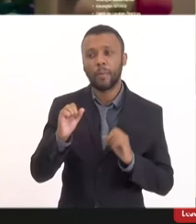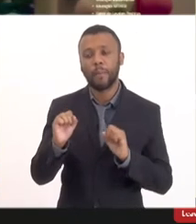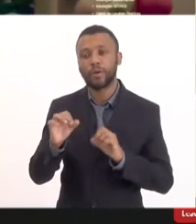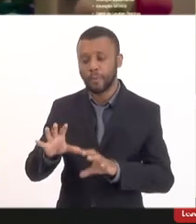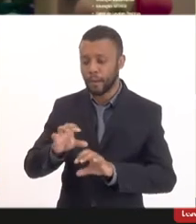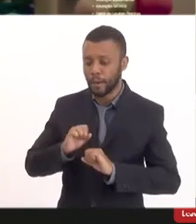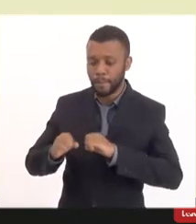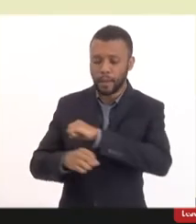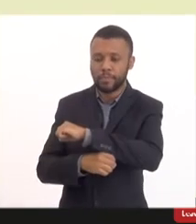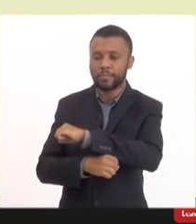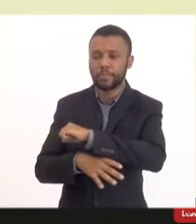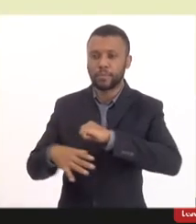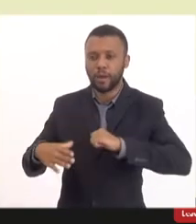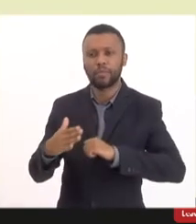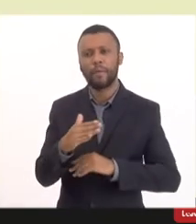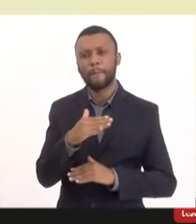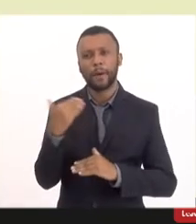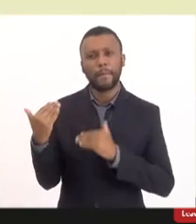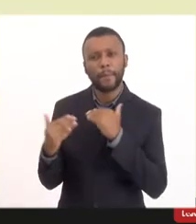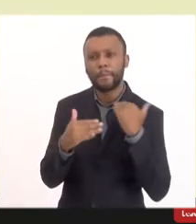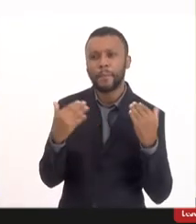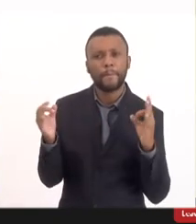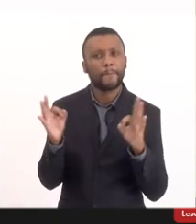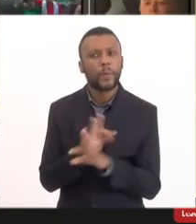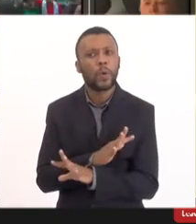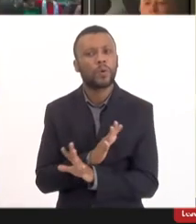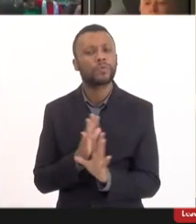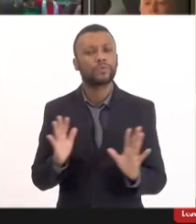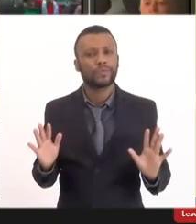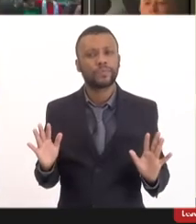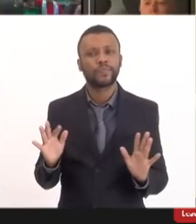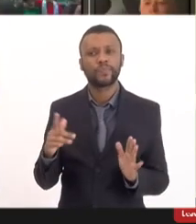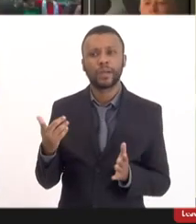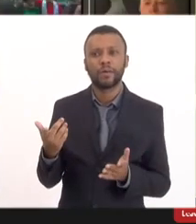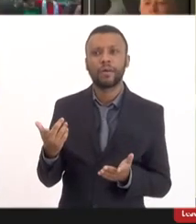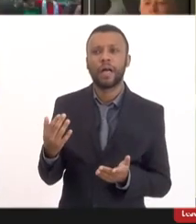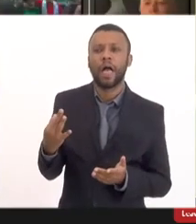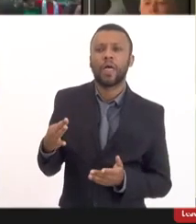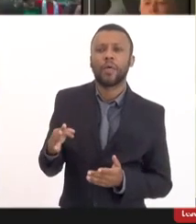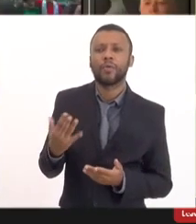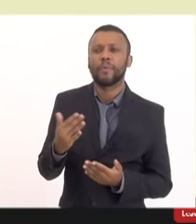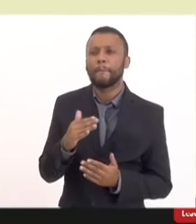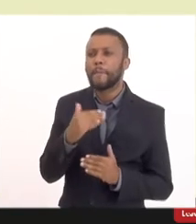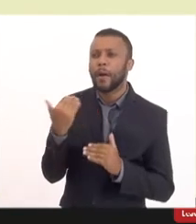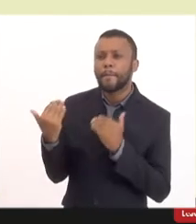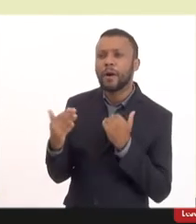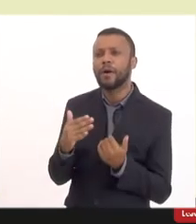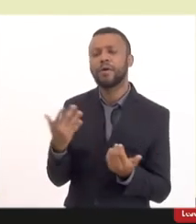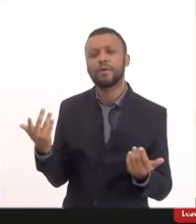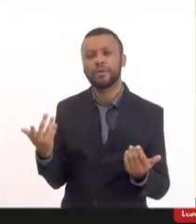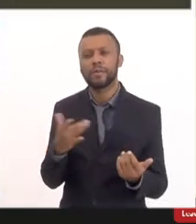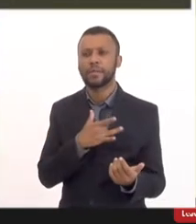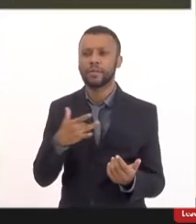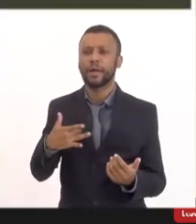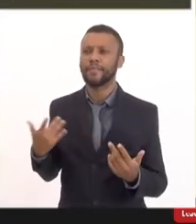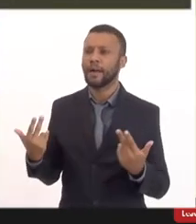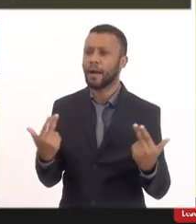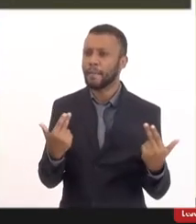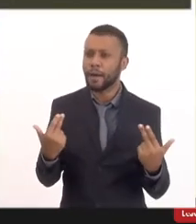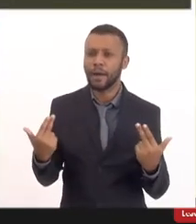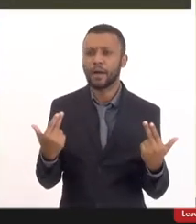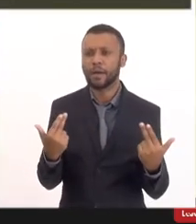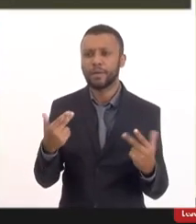morrer é isso é isso ponto final então a dor da perda saudável desse cara aqui é a mesma um monstro um cara